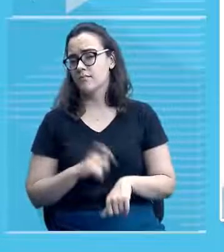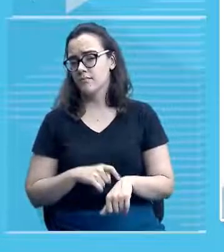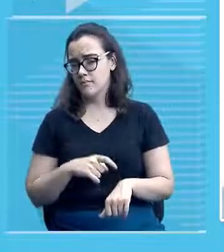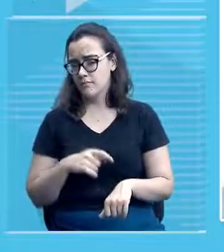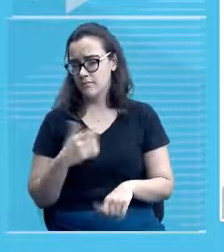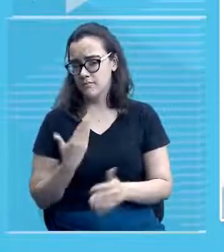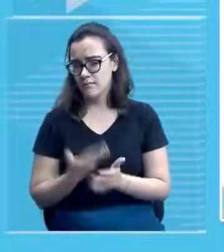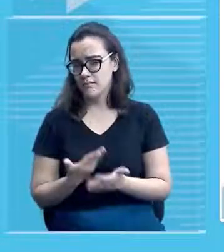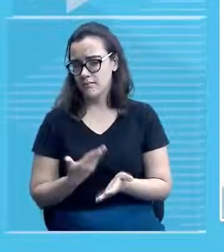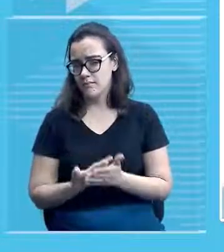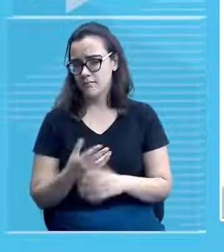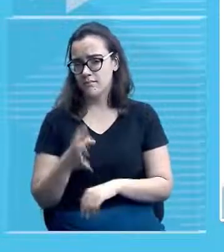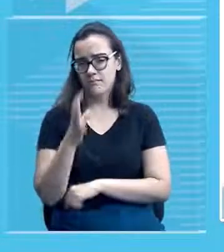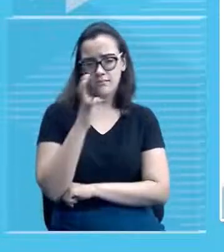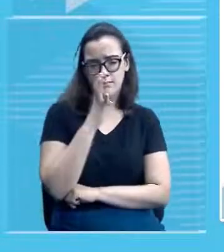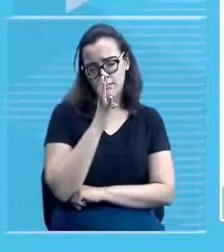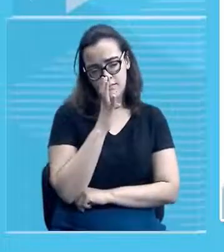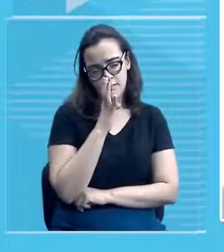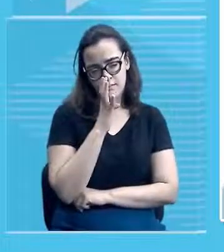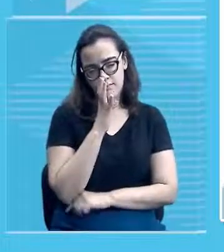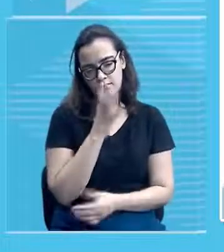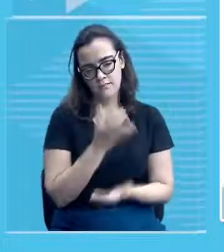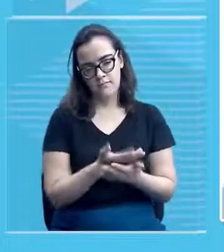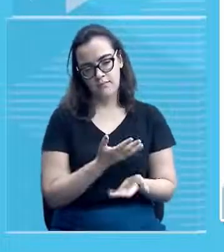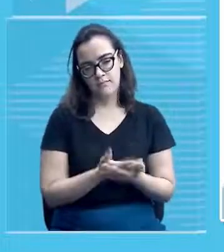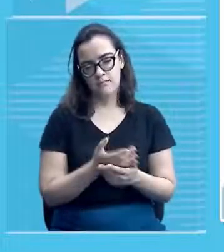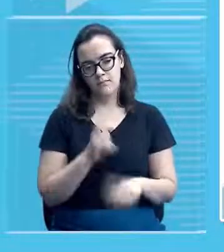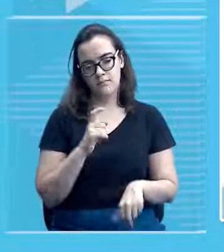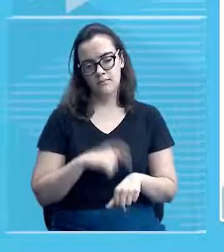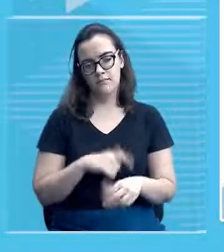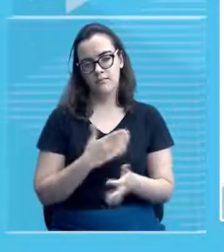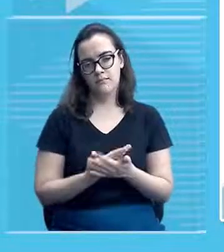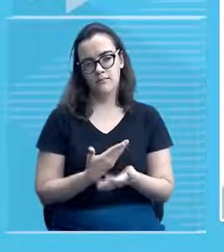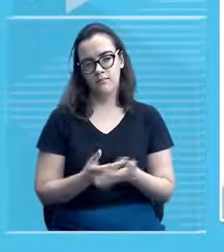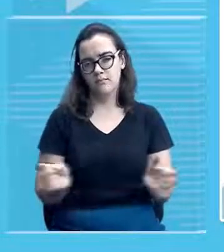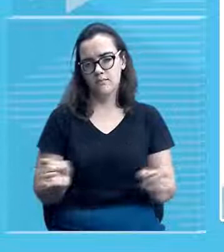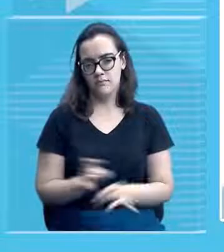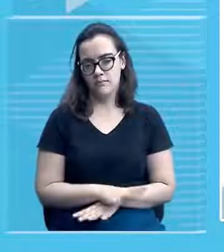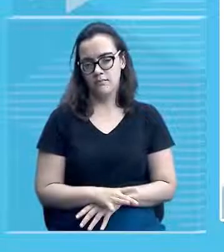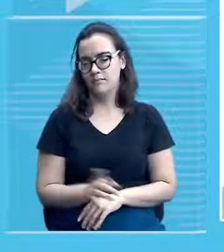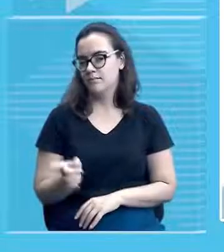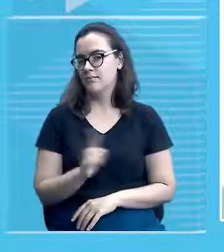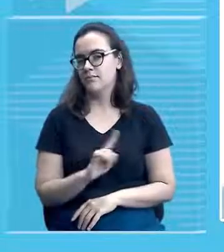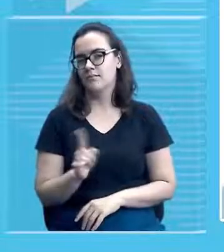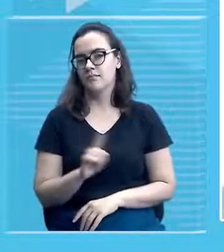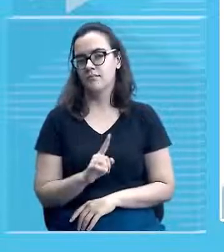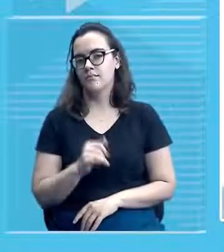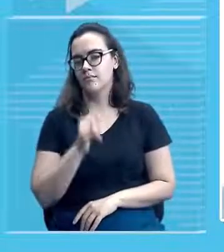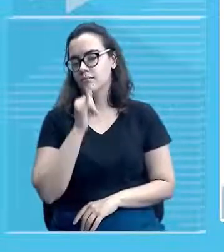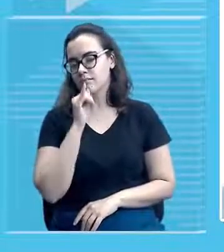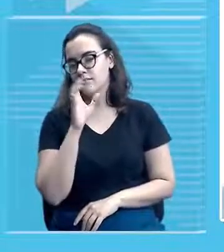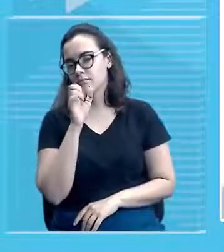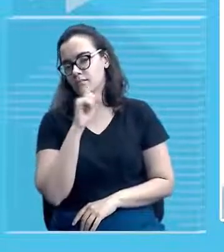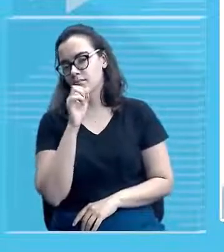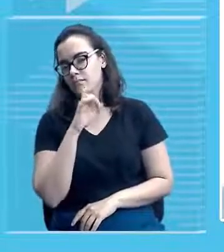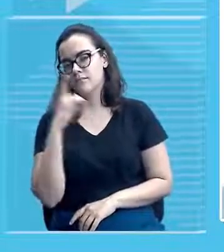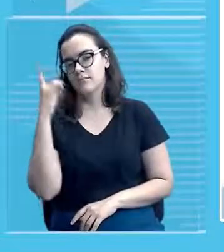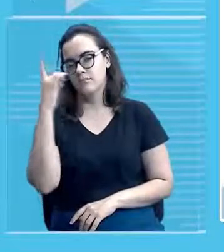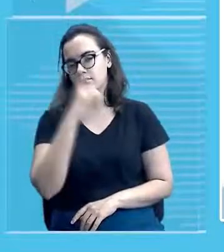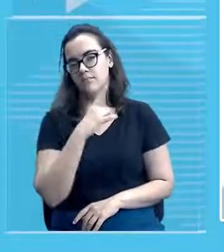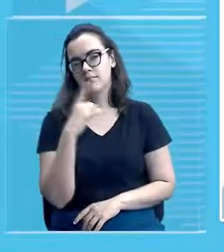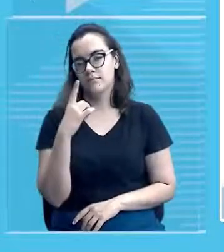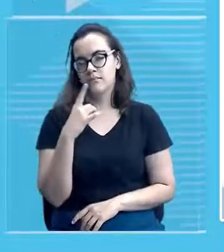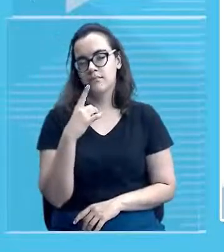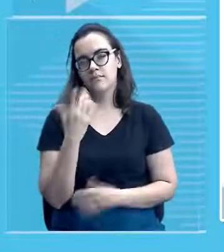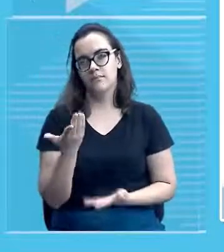aqui tá? lembrem de no contraturno no fim de semana não é obrigado você dedicar todo fim de semana né? o